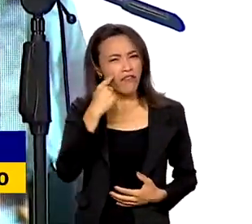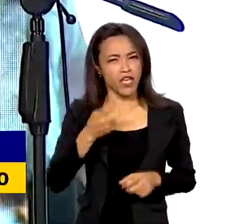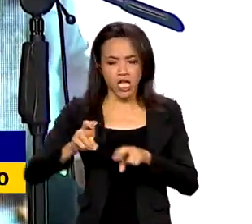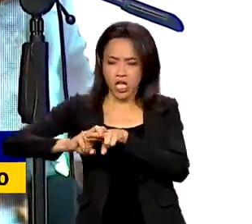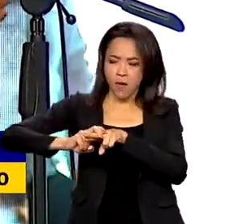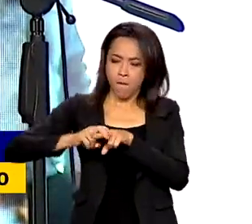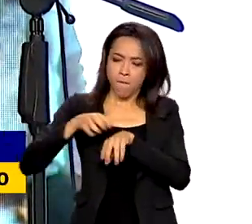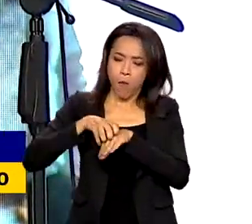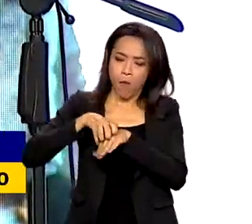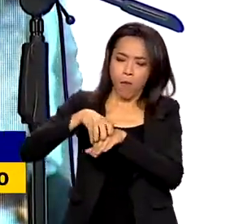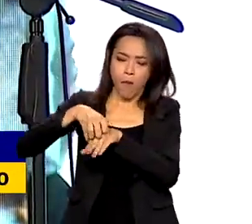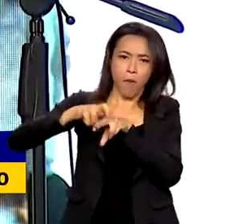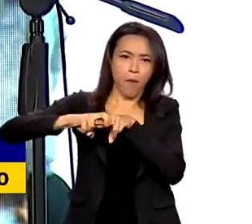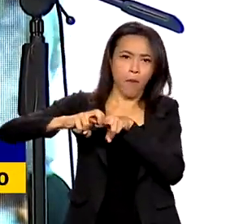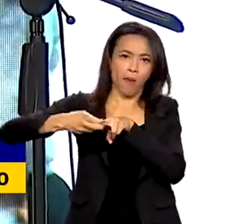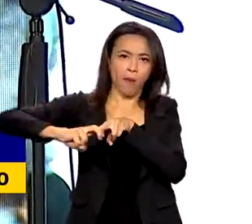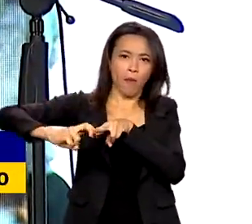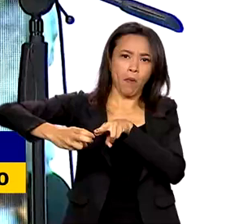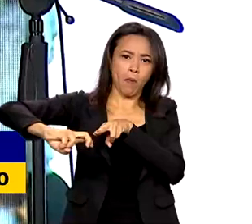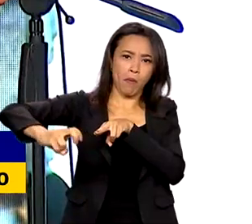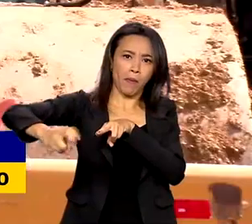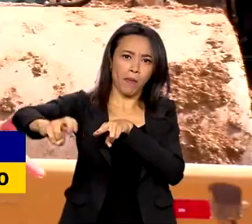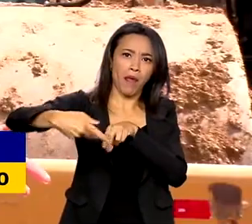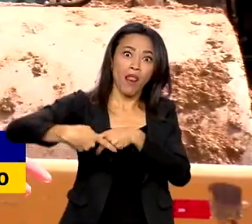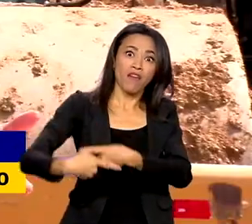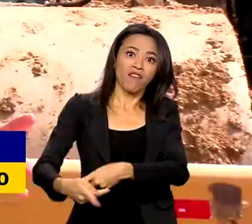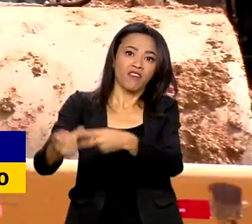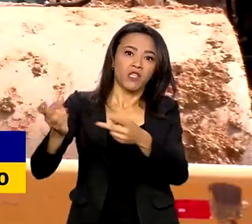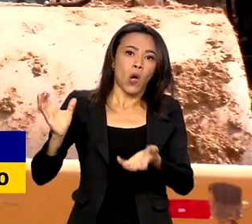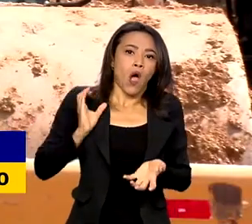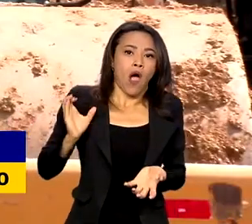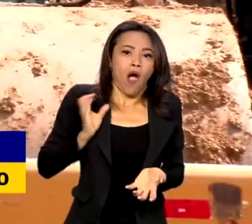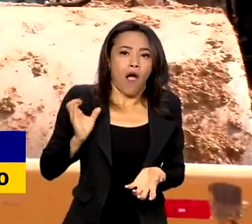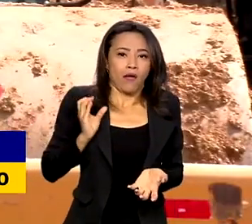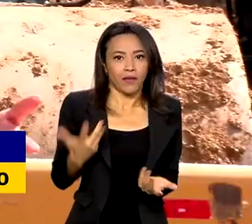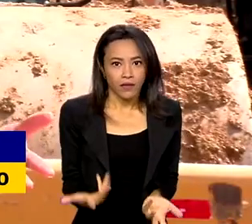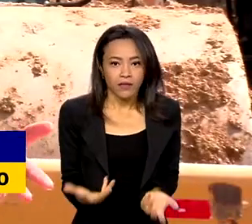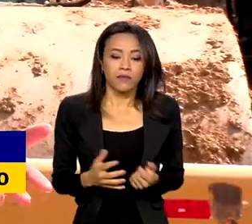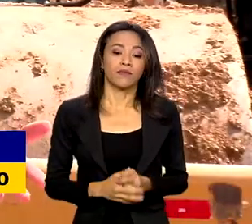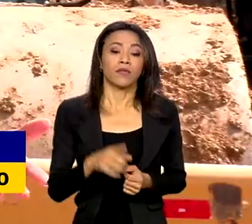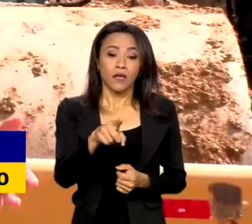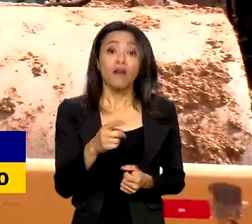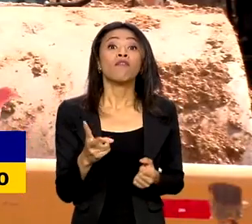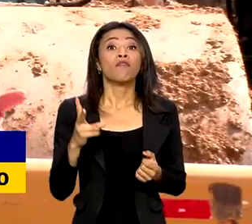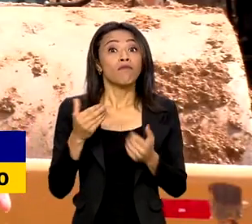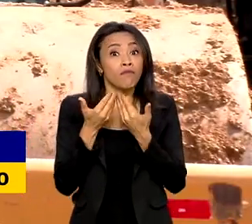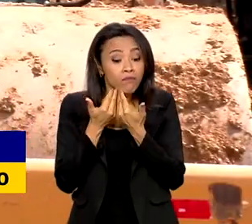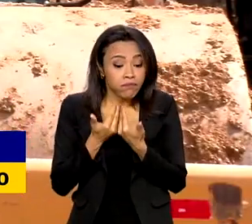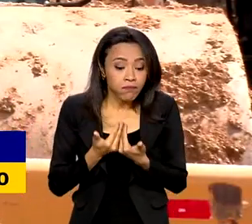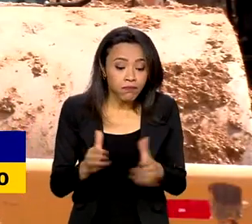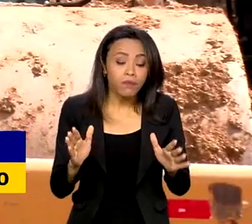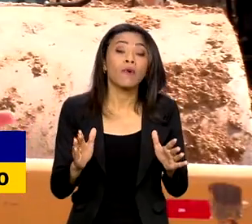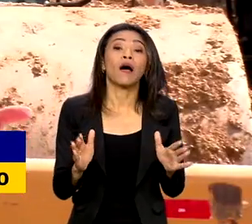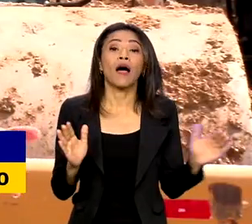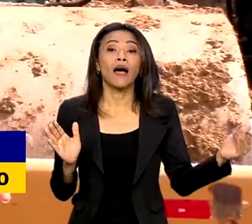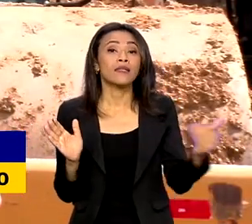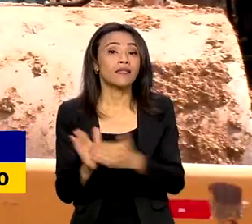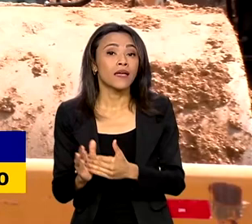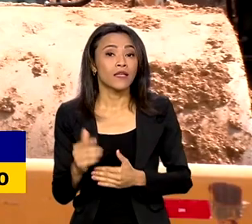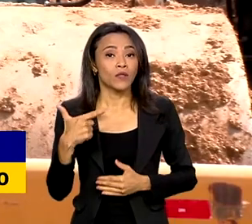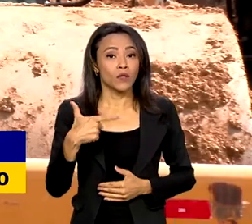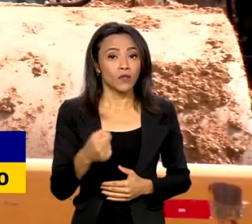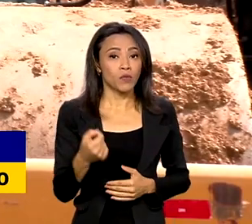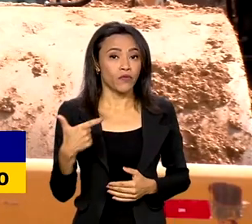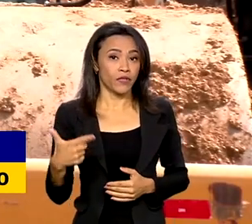carregado de oportunidades e de riquezas. A ferrovia deve entrar em pleno funcionamento até 2027,